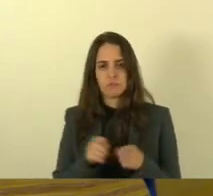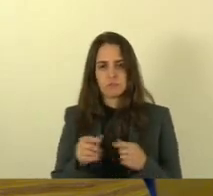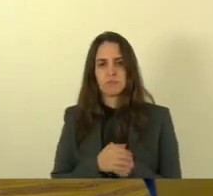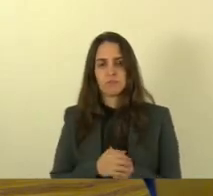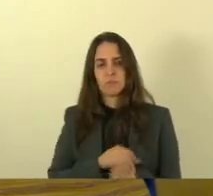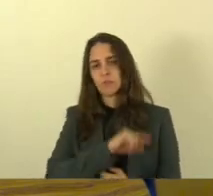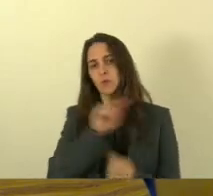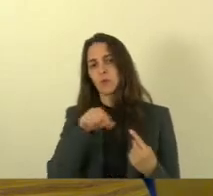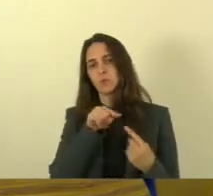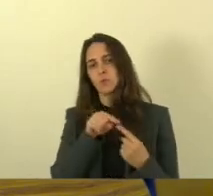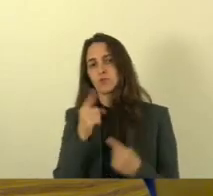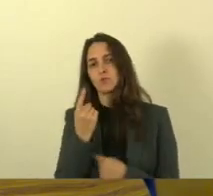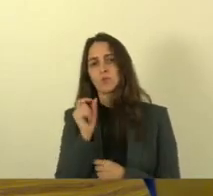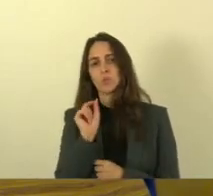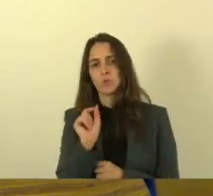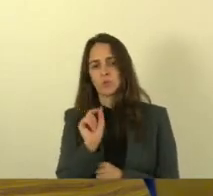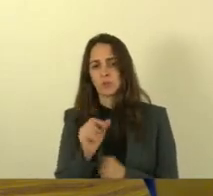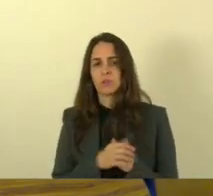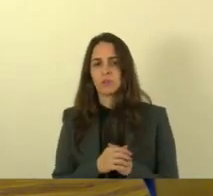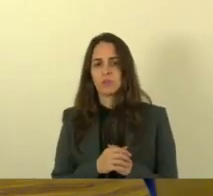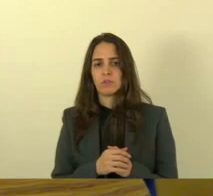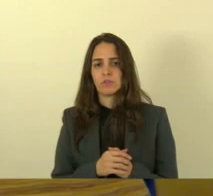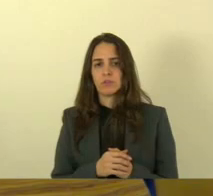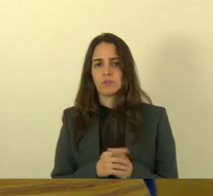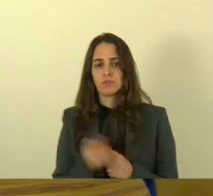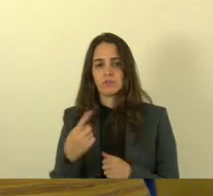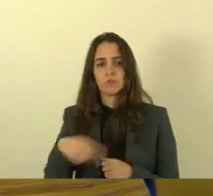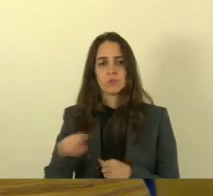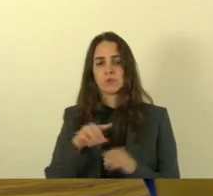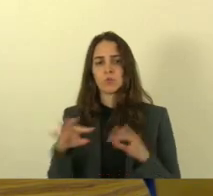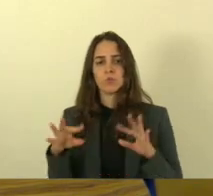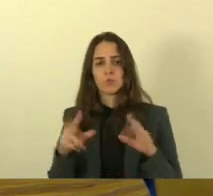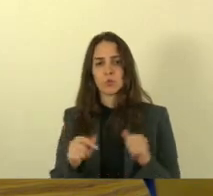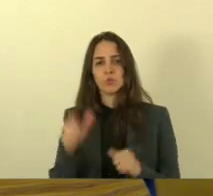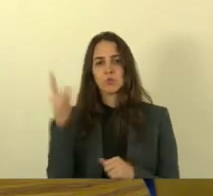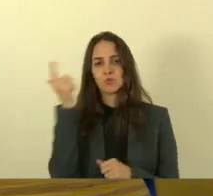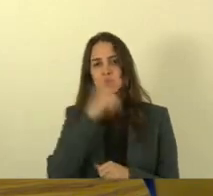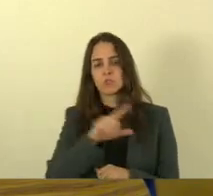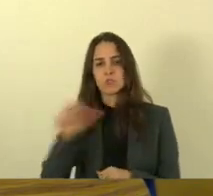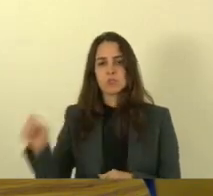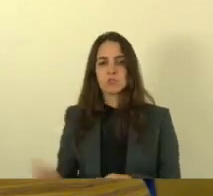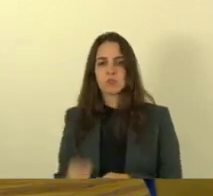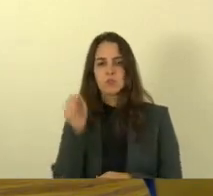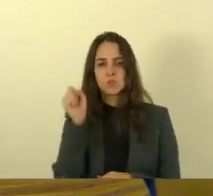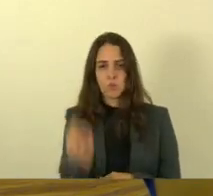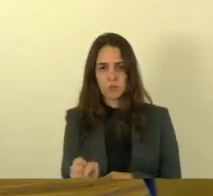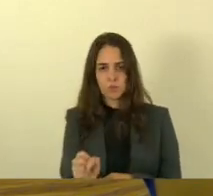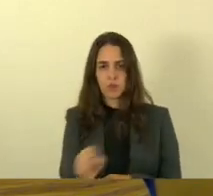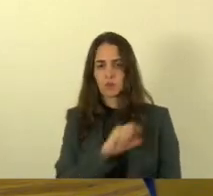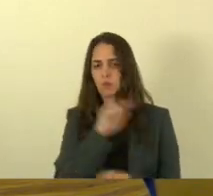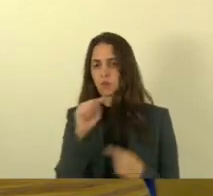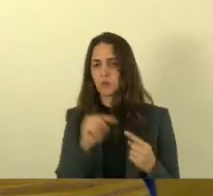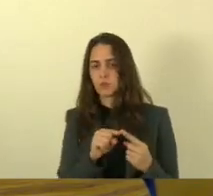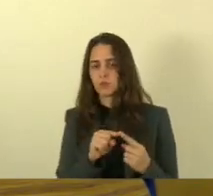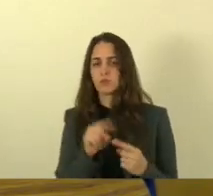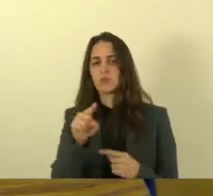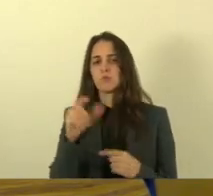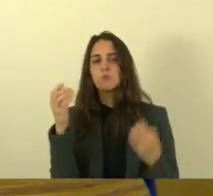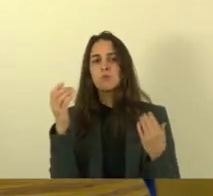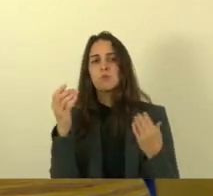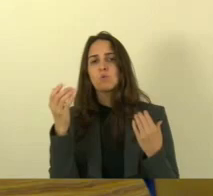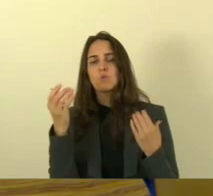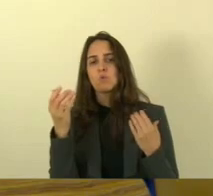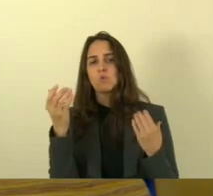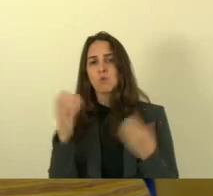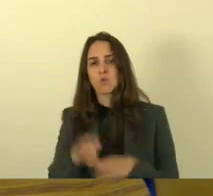único objetivo de que todos sejam nomeados esse é o nosso objetivo vocês fizeram o concurso passaram